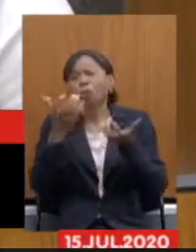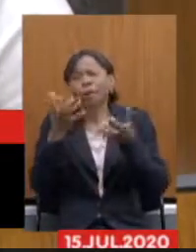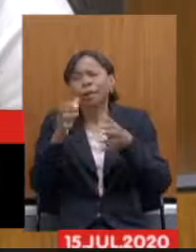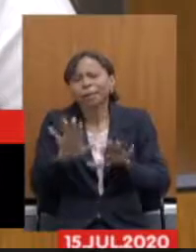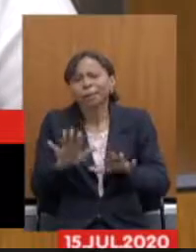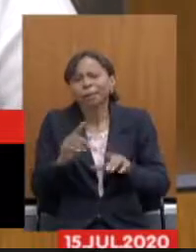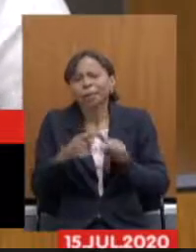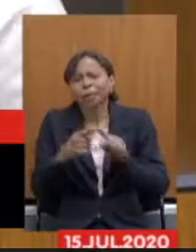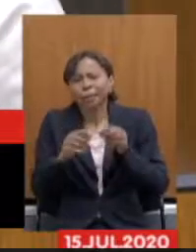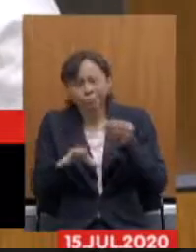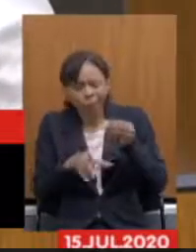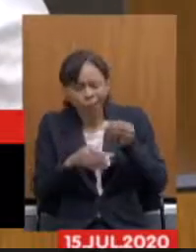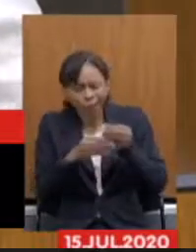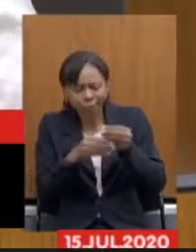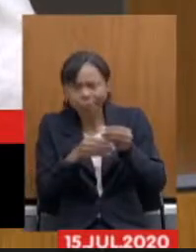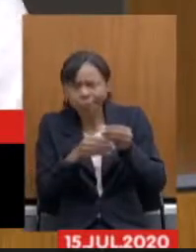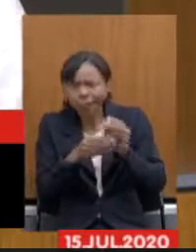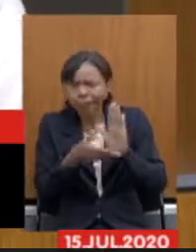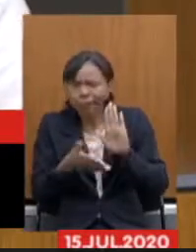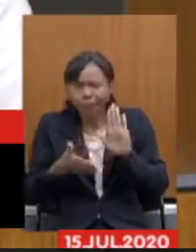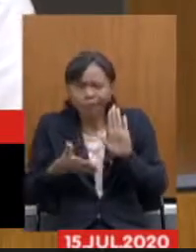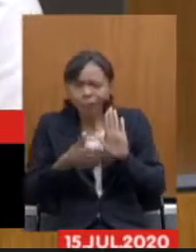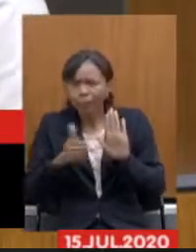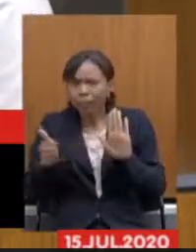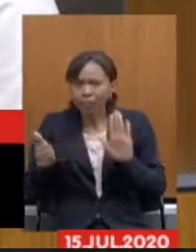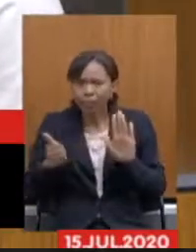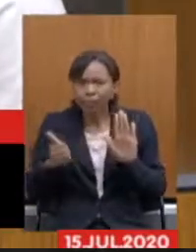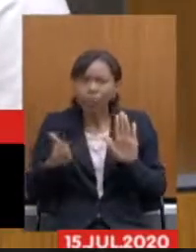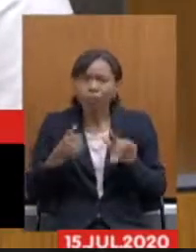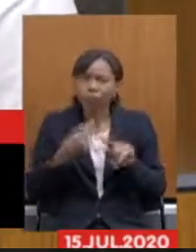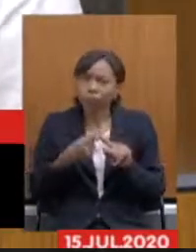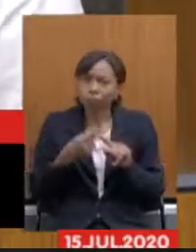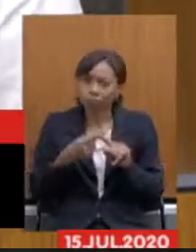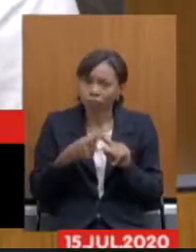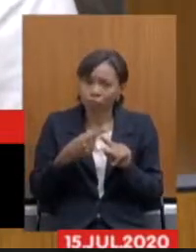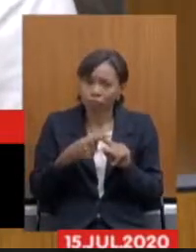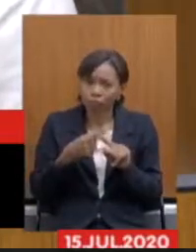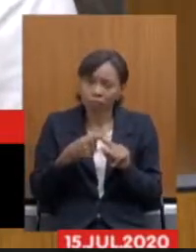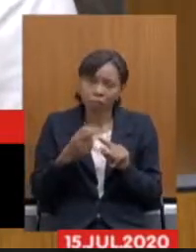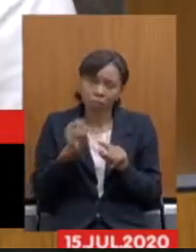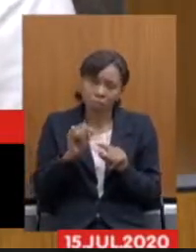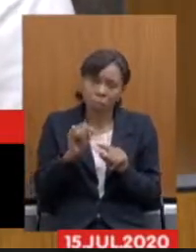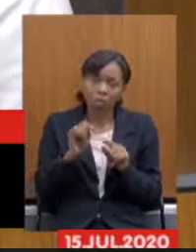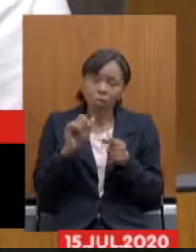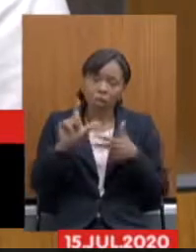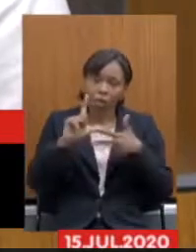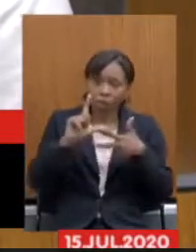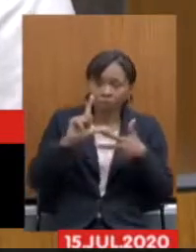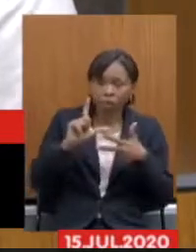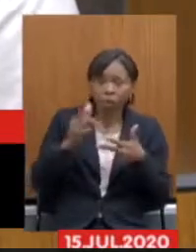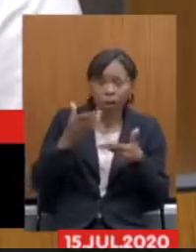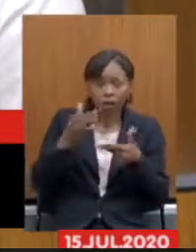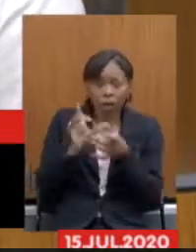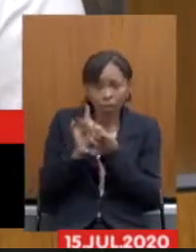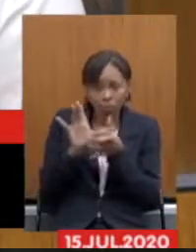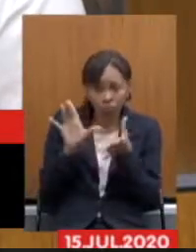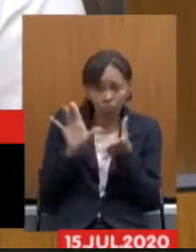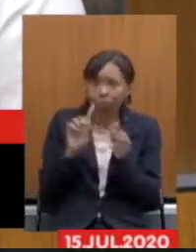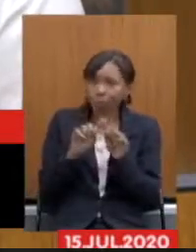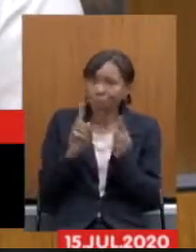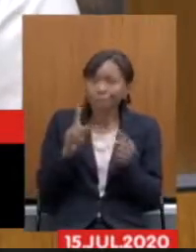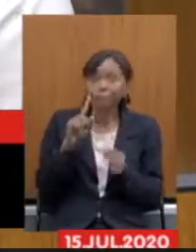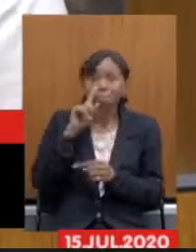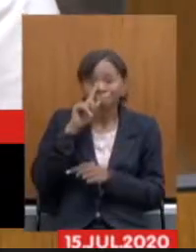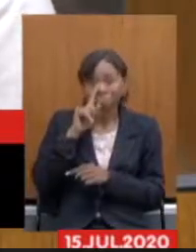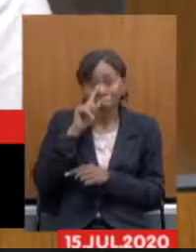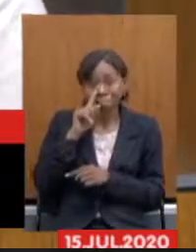subtraída que ela não exista porque de toda forma ainda que com a autorização legislativa nós entendemos que pode ser um risco para